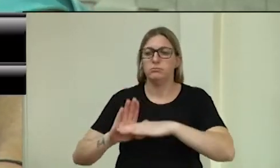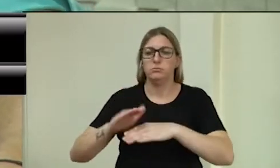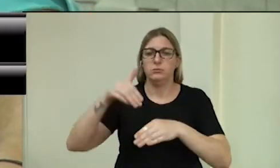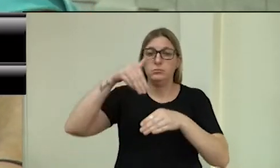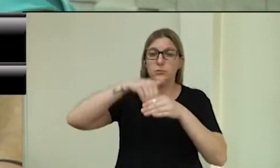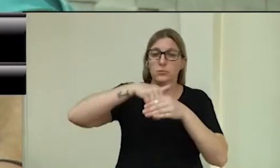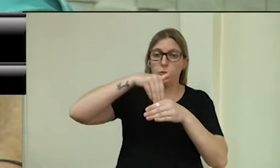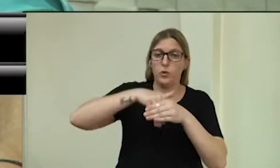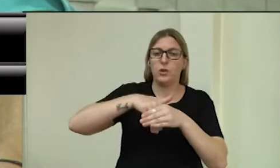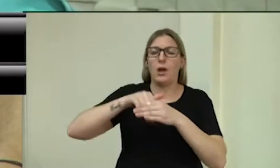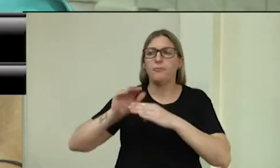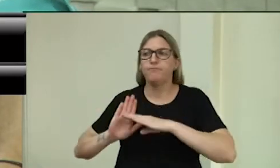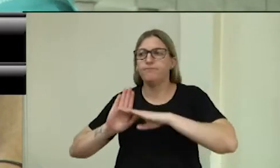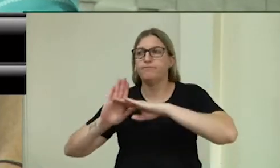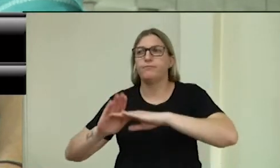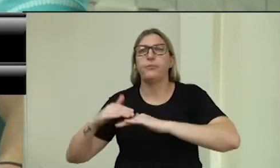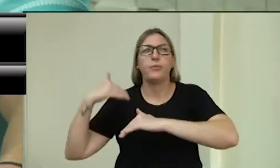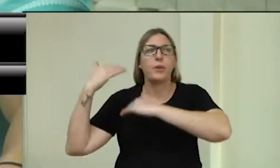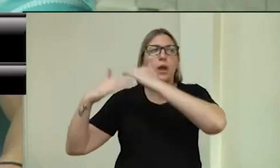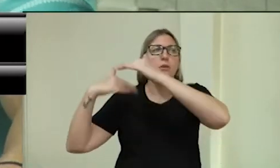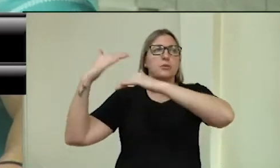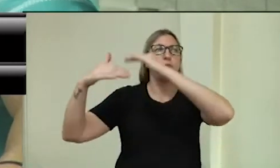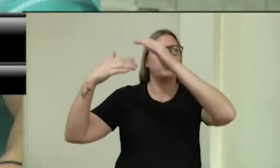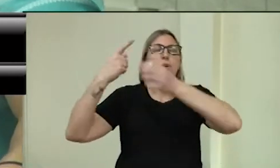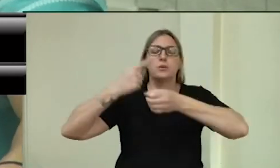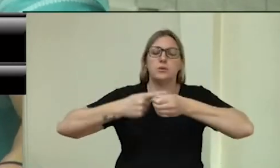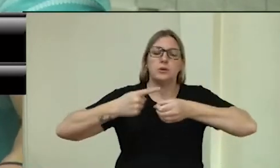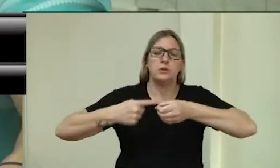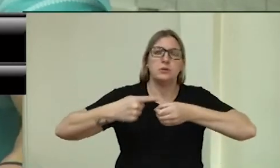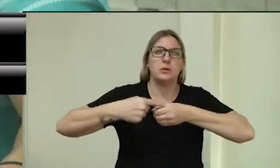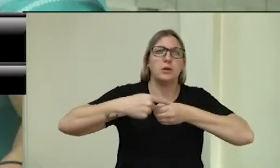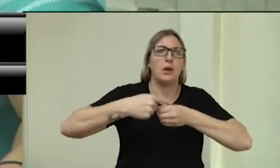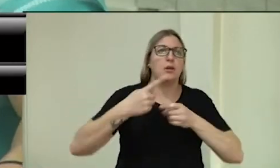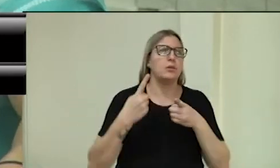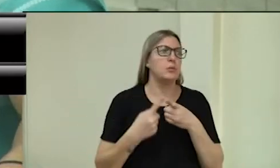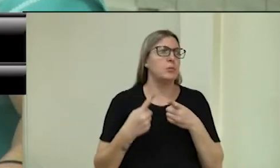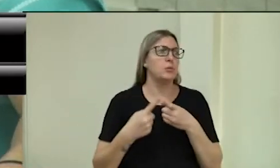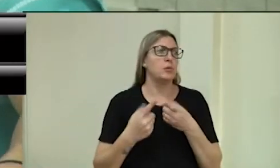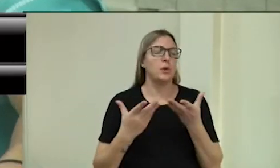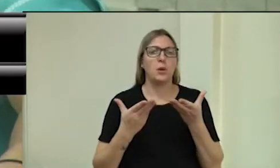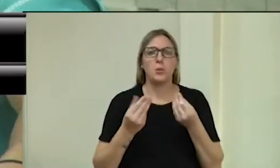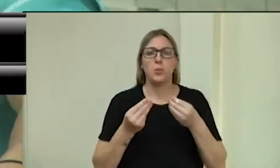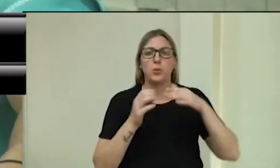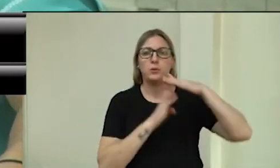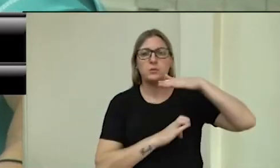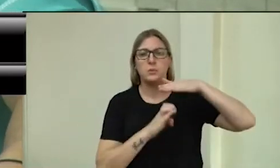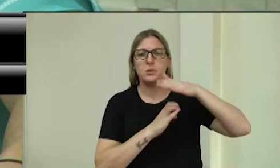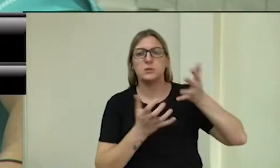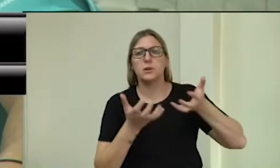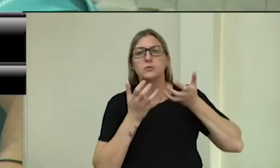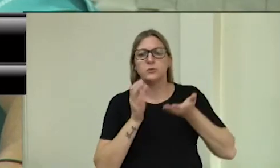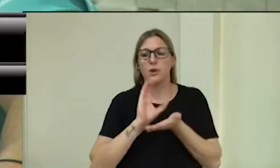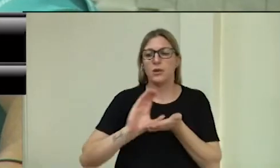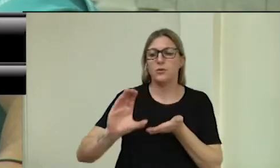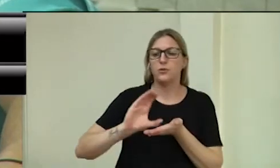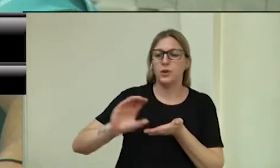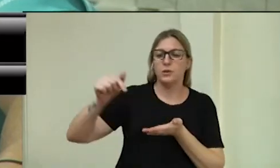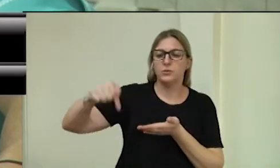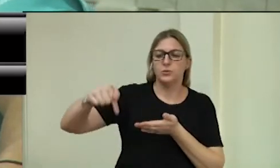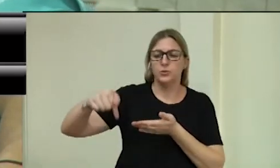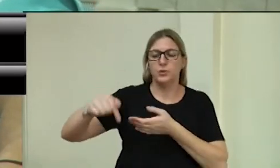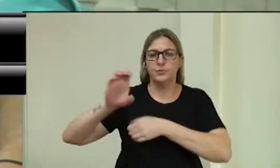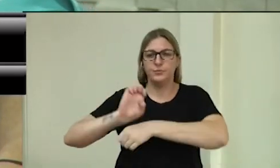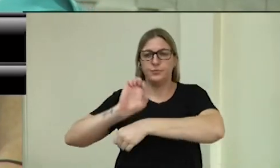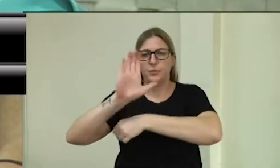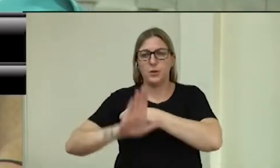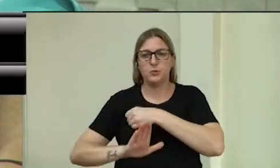ajudando a desenvolver a nossa cidade, que muitas vezes, muitos empresários que querem investir na cidade de Erechim acabam não investindo aqui,